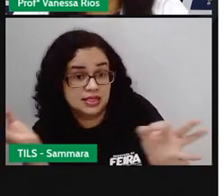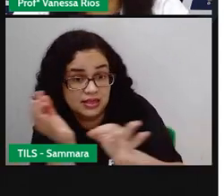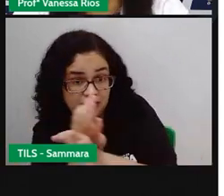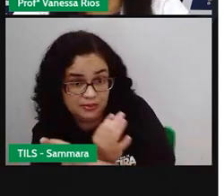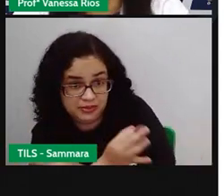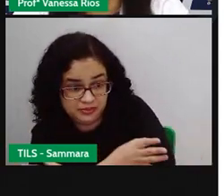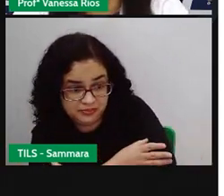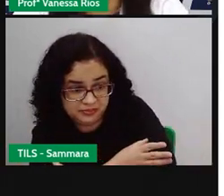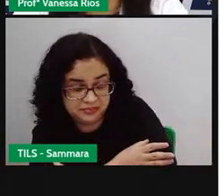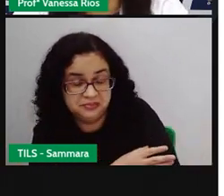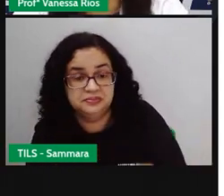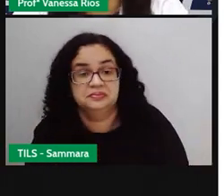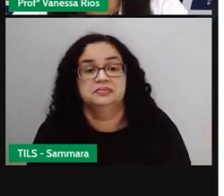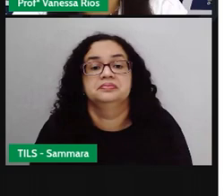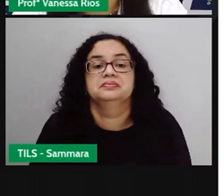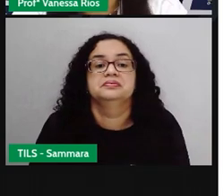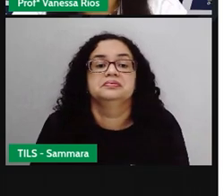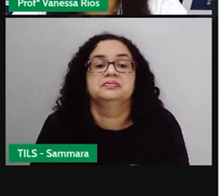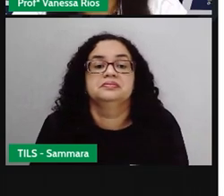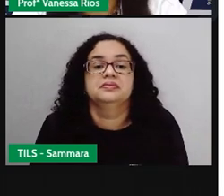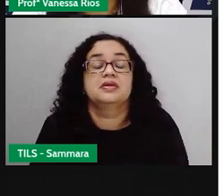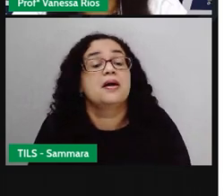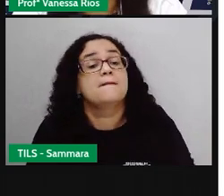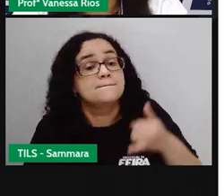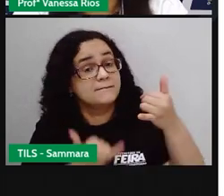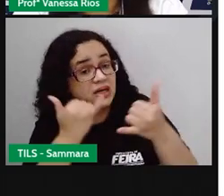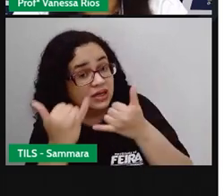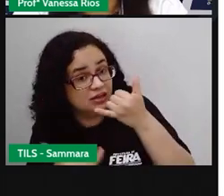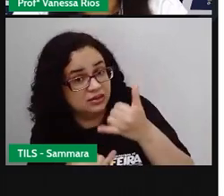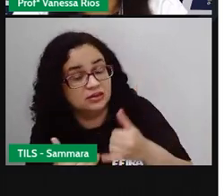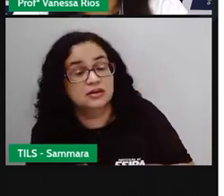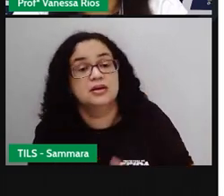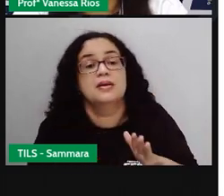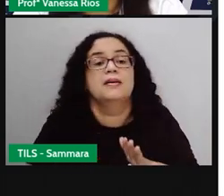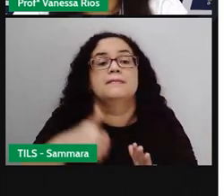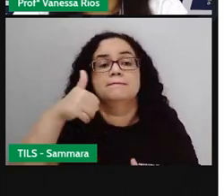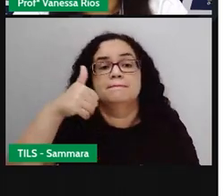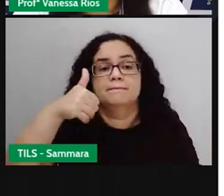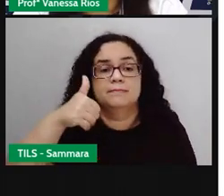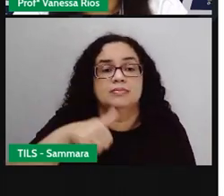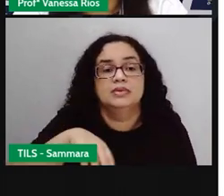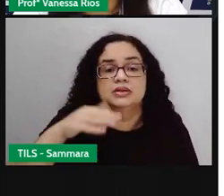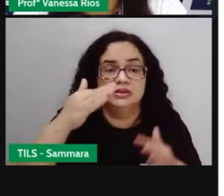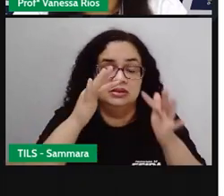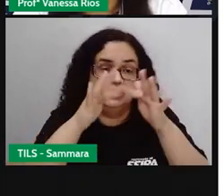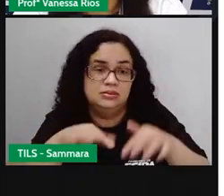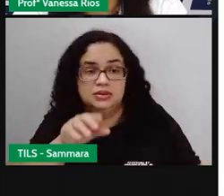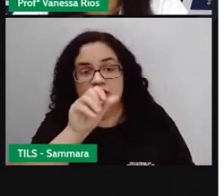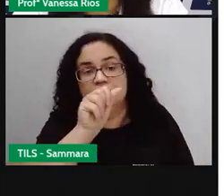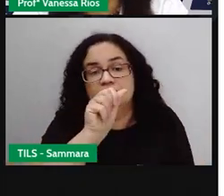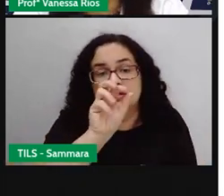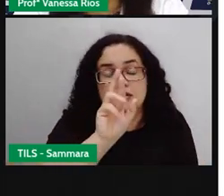Terminamos. vem do verbo terminar. Primeira conjugação ó, termina em ar.